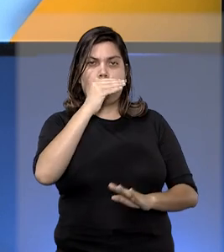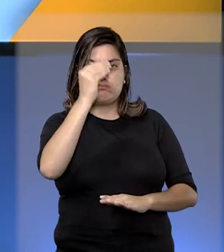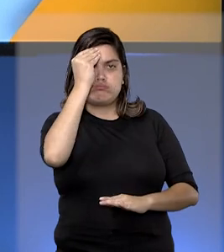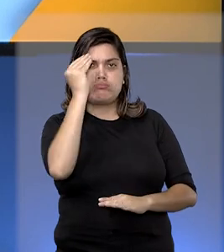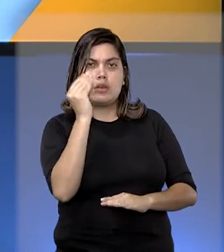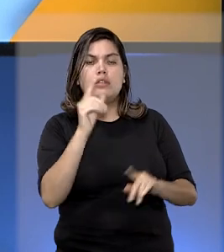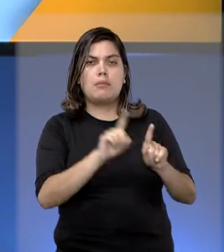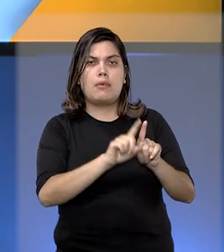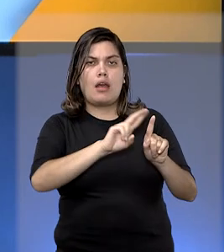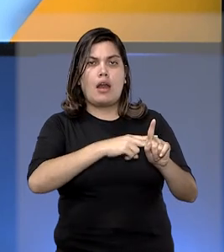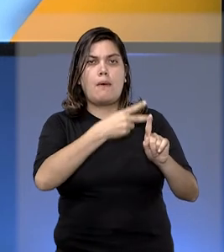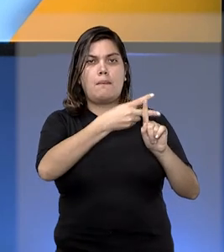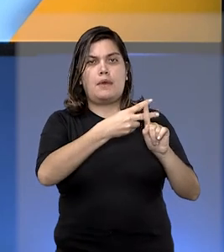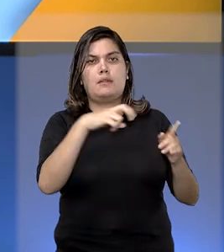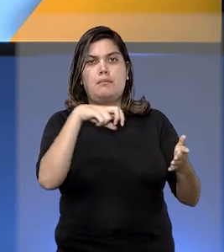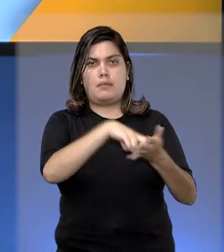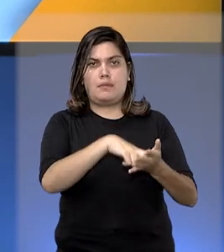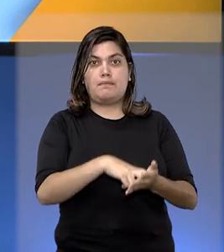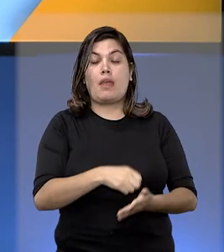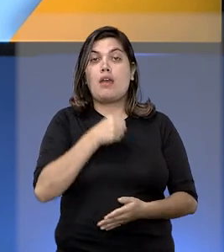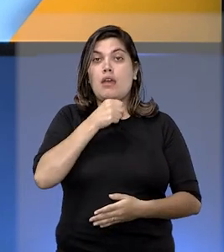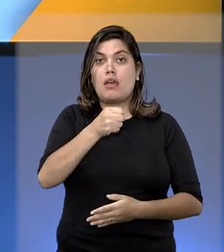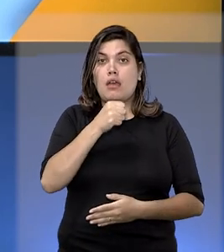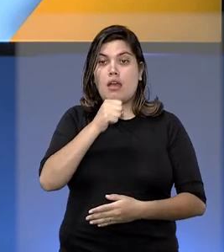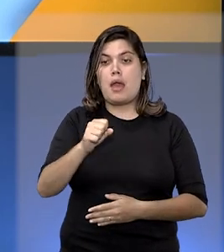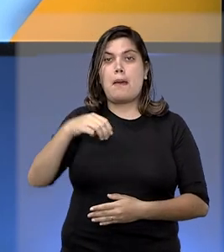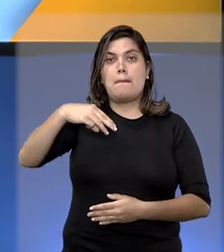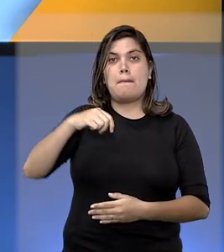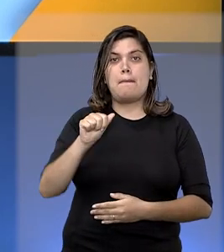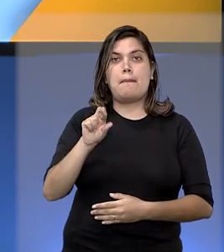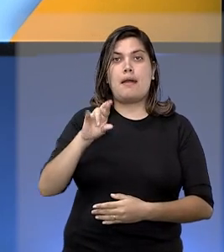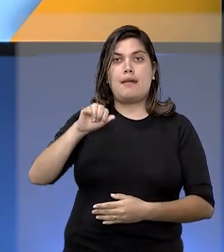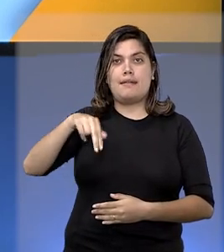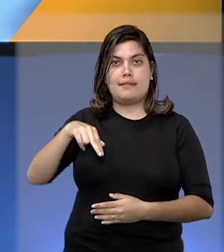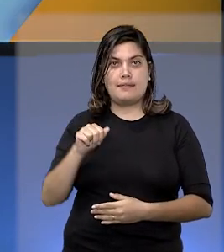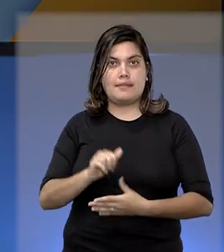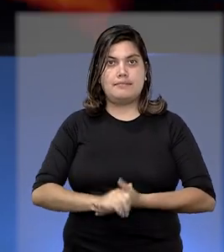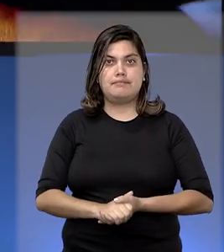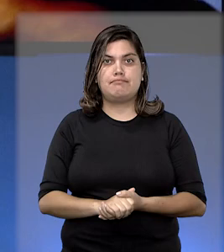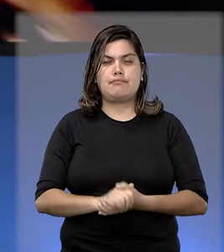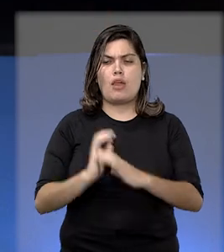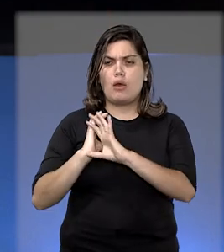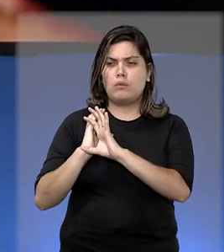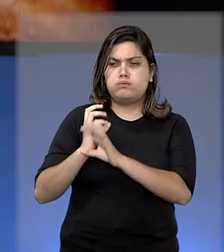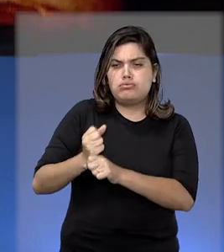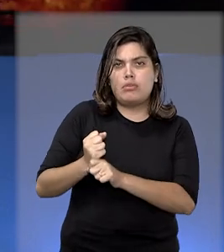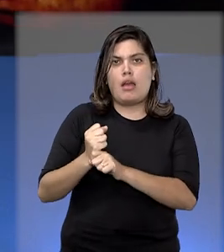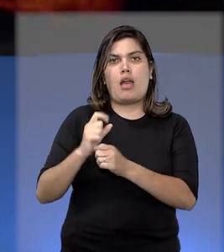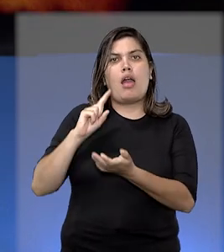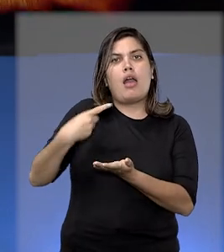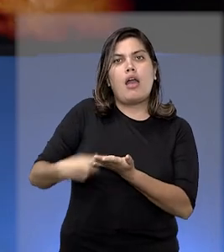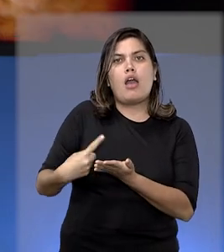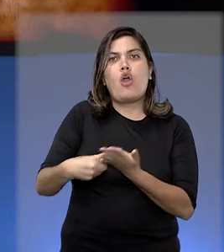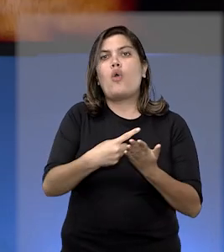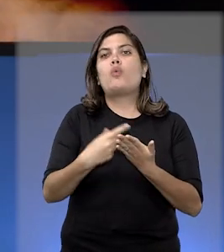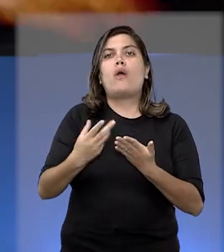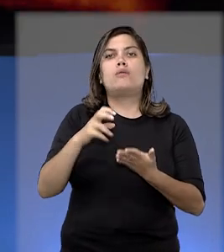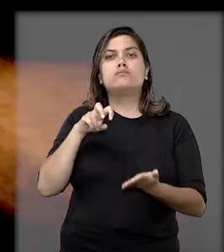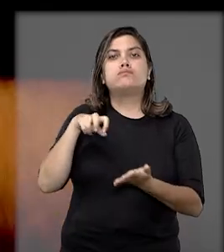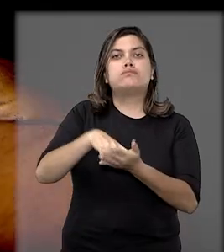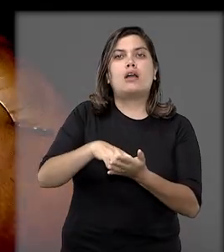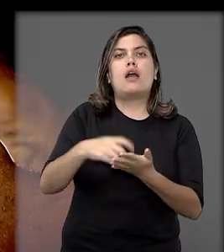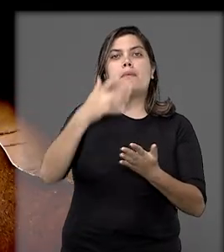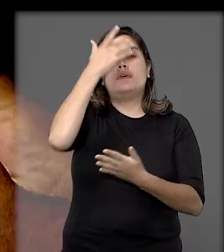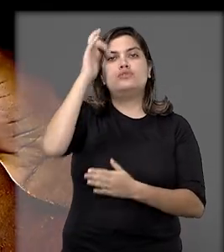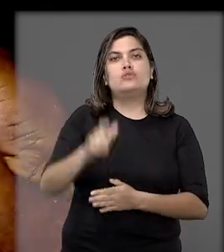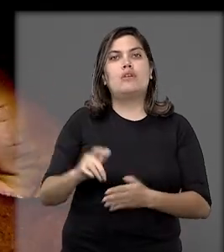culpabilidade e aumento da pena. A reportagem é de Marina Campos. O cálculo feito para definir qual a pena será